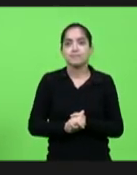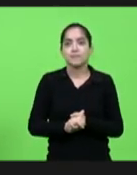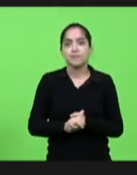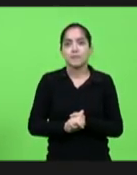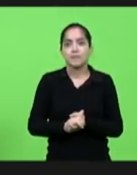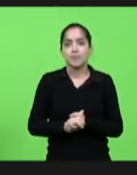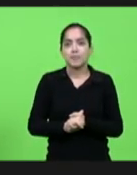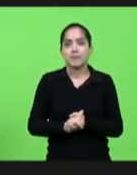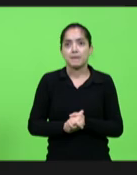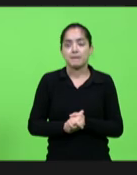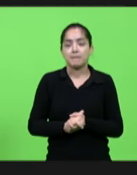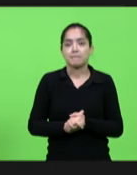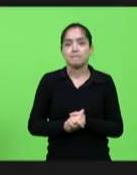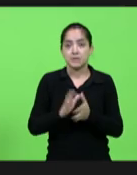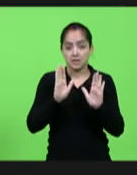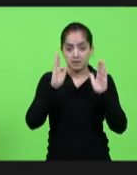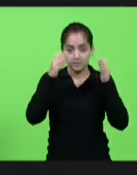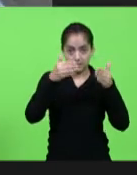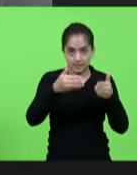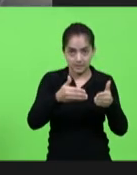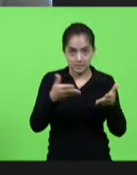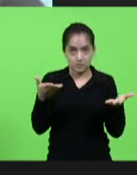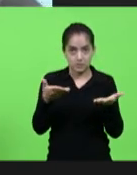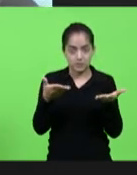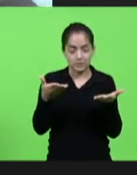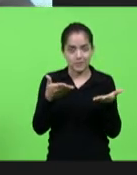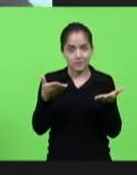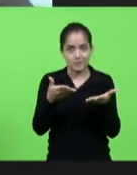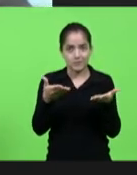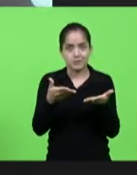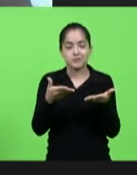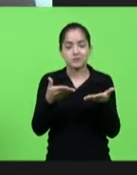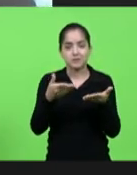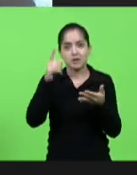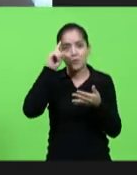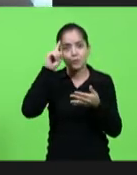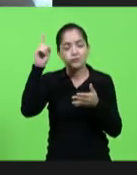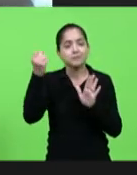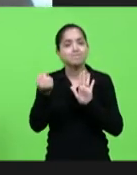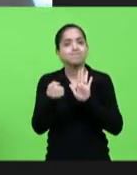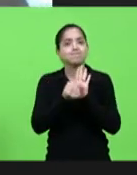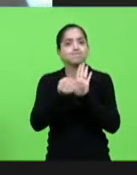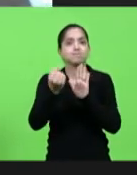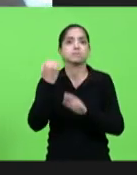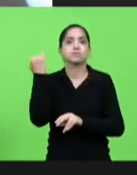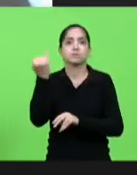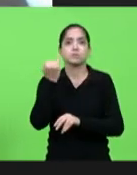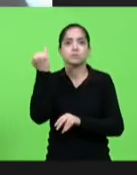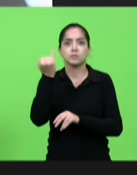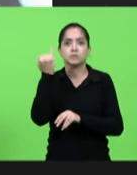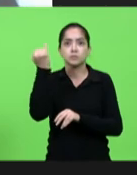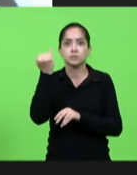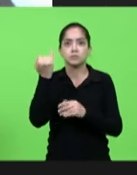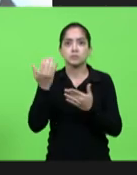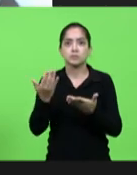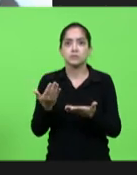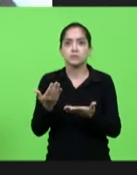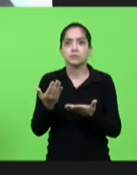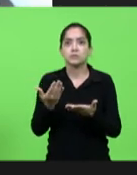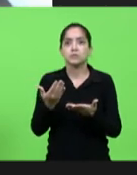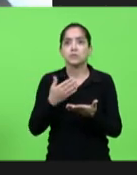instalação desse fórum hoje será um dia um marco muito importante para a assistência social